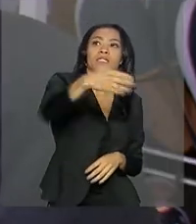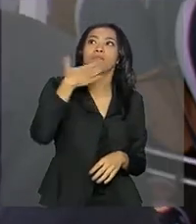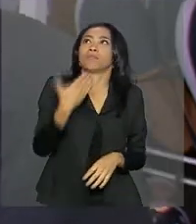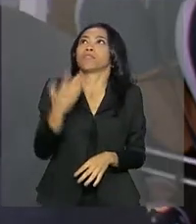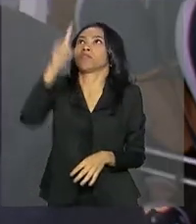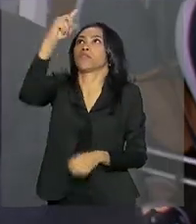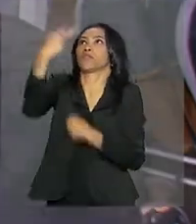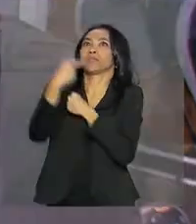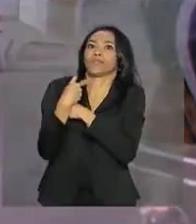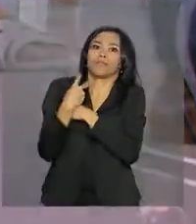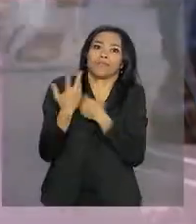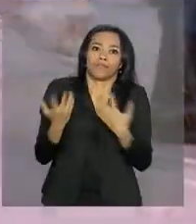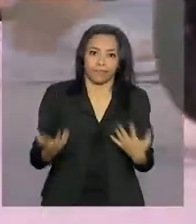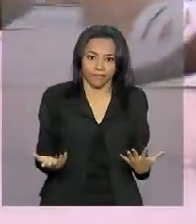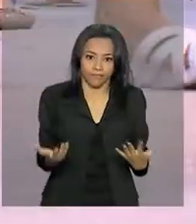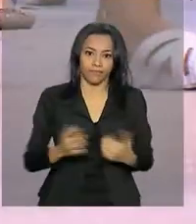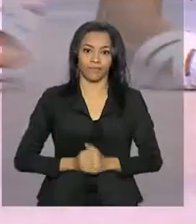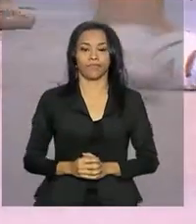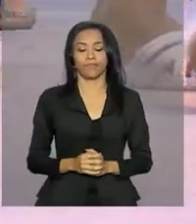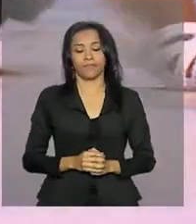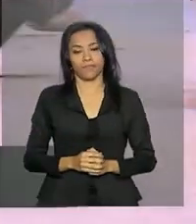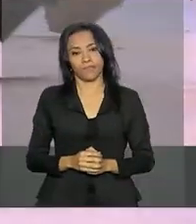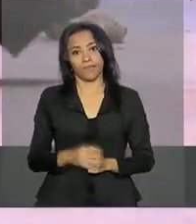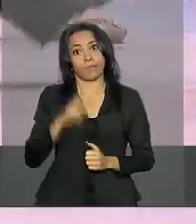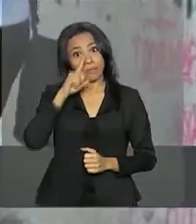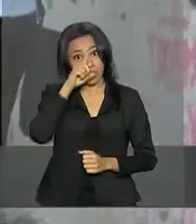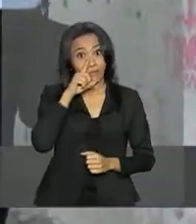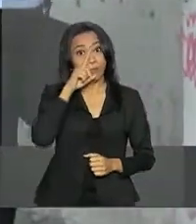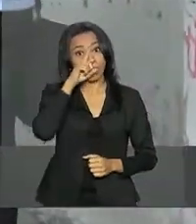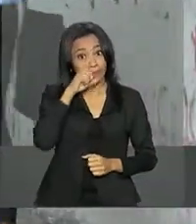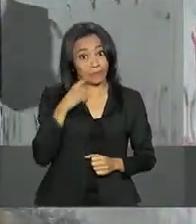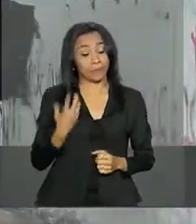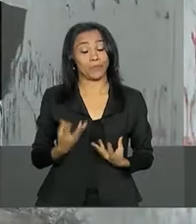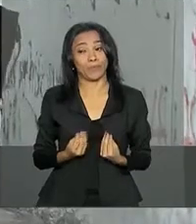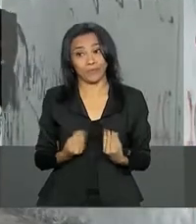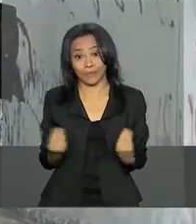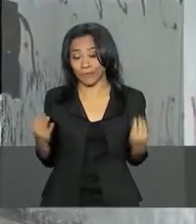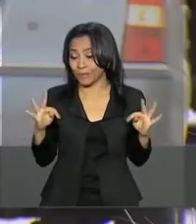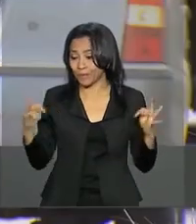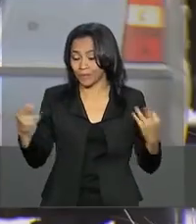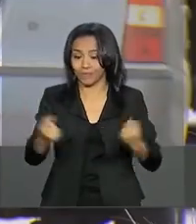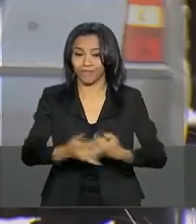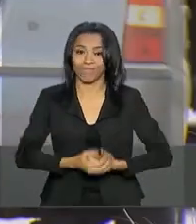Mas nada, muito perigoso, muito, muito, tudo.